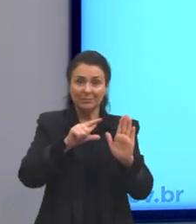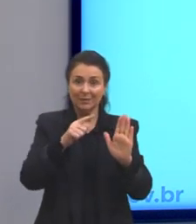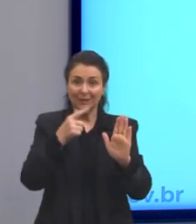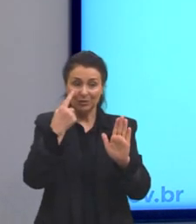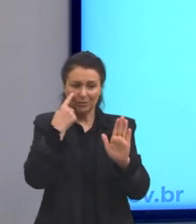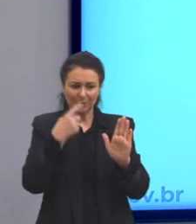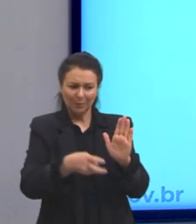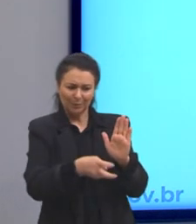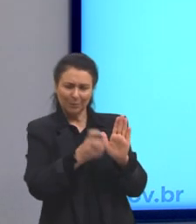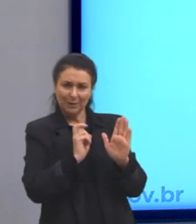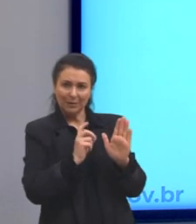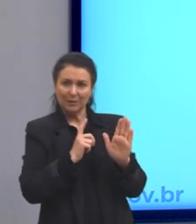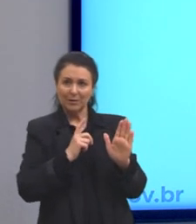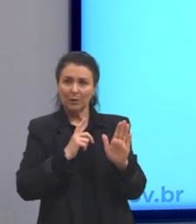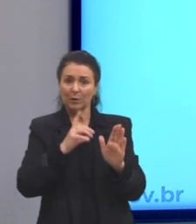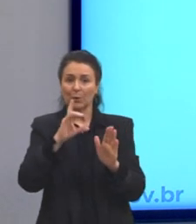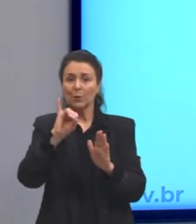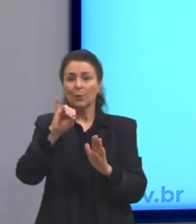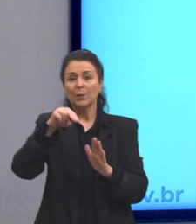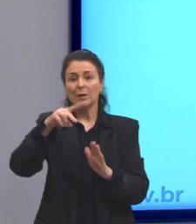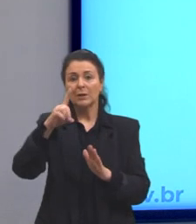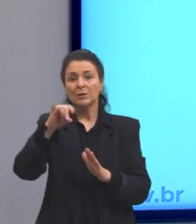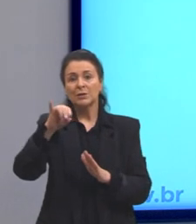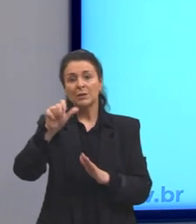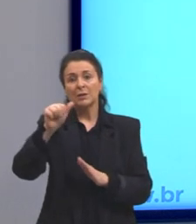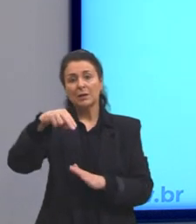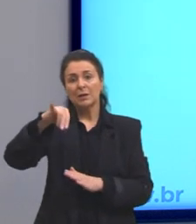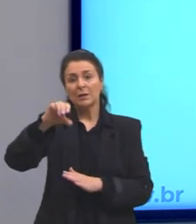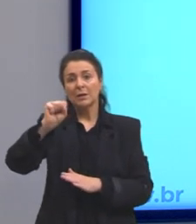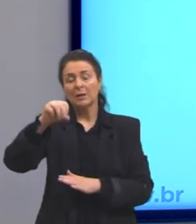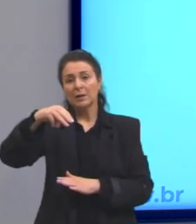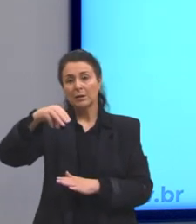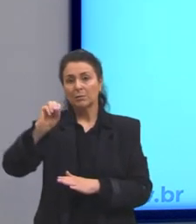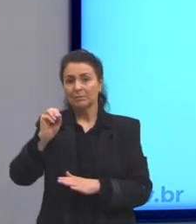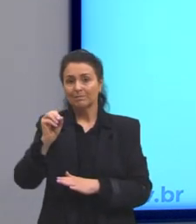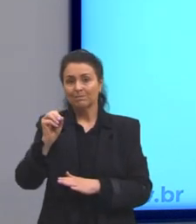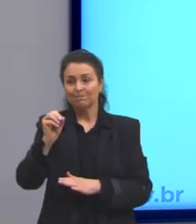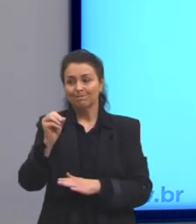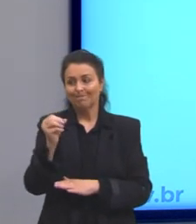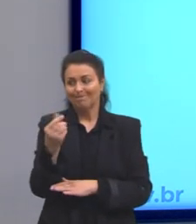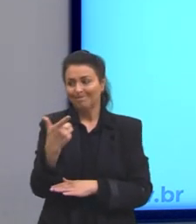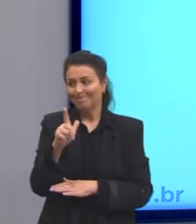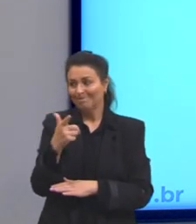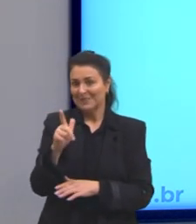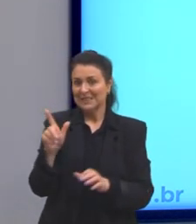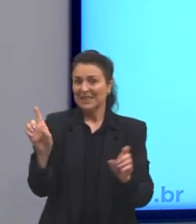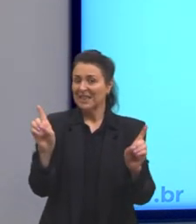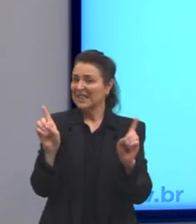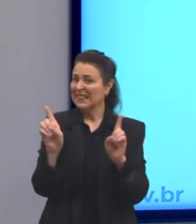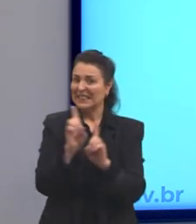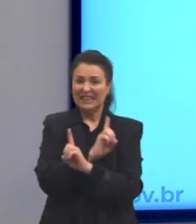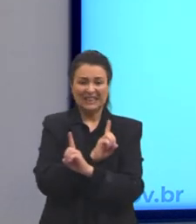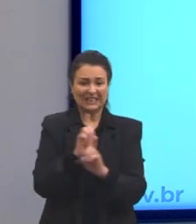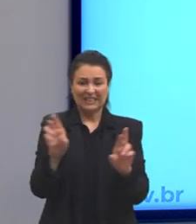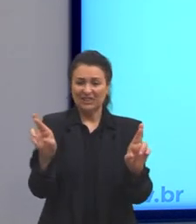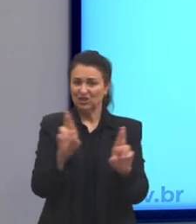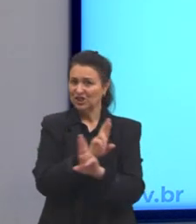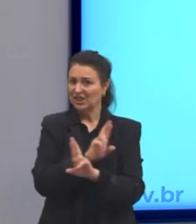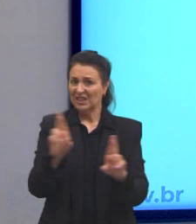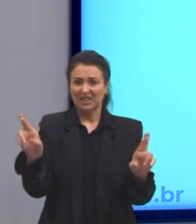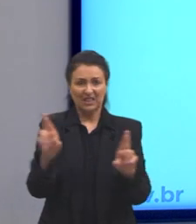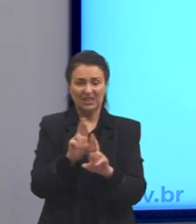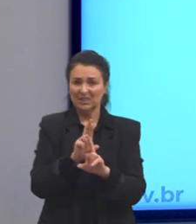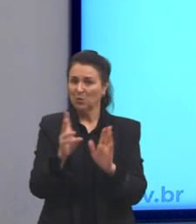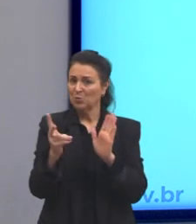Então, a gente tem ali o indianismo, mas notem que nós não temos nada relacionado ao indígena, então, podemos